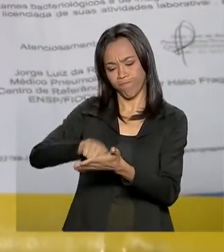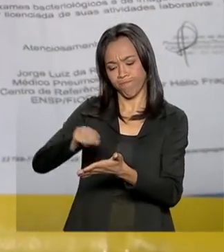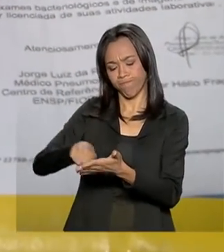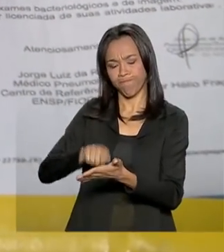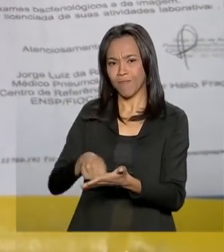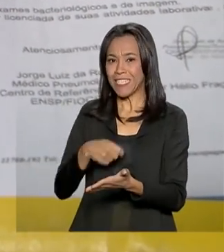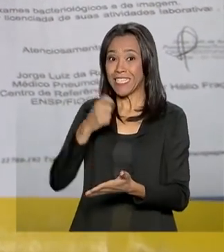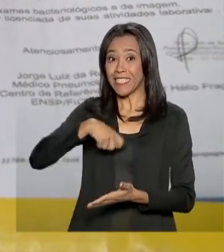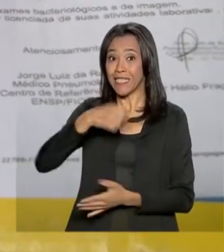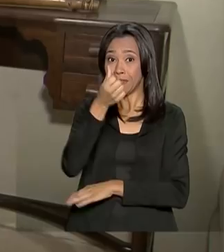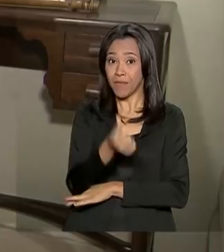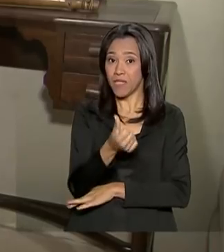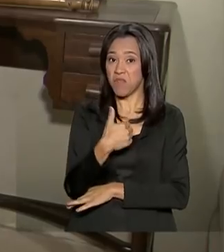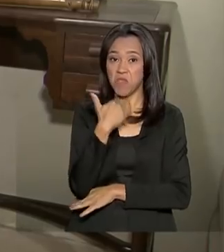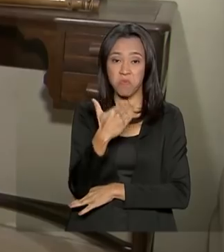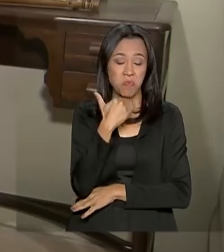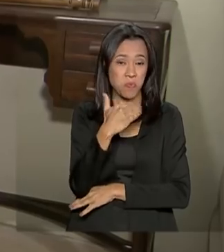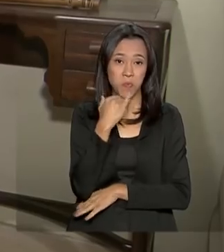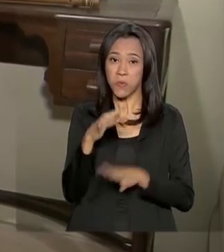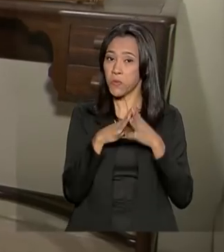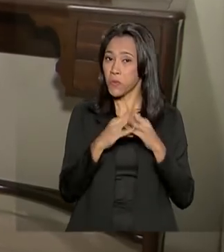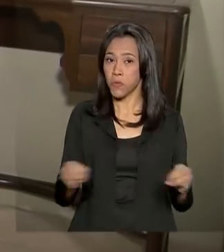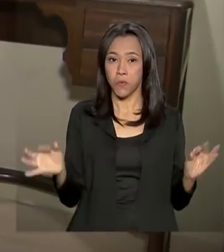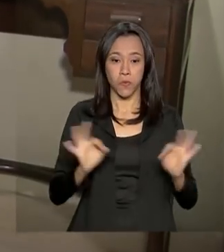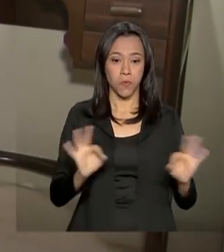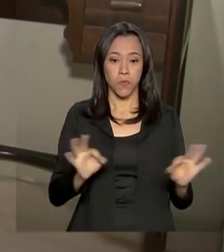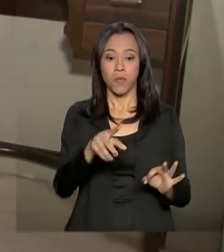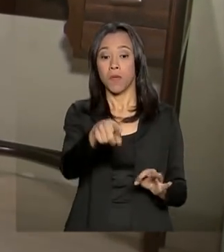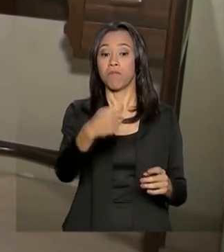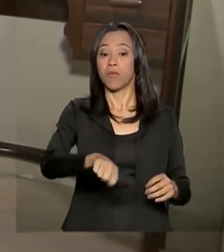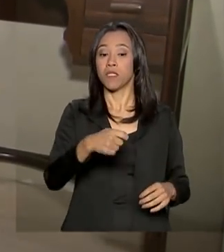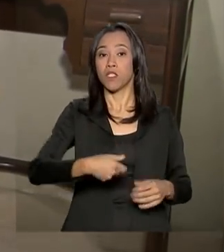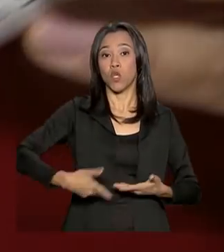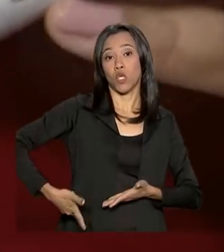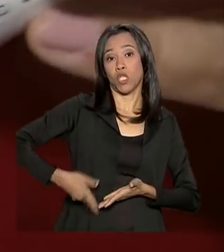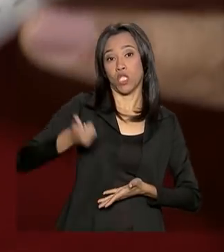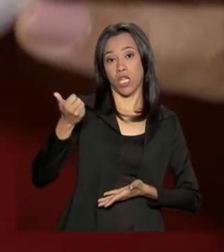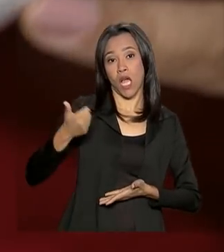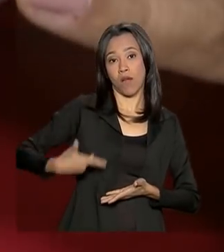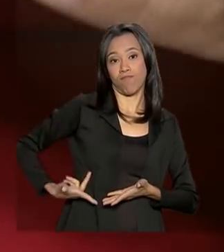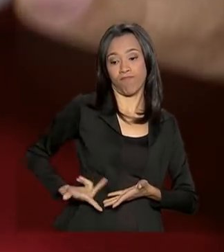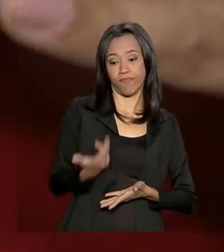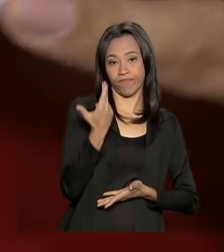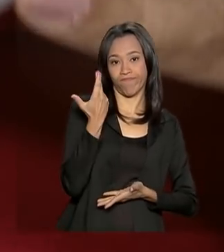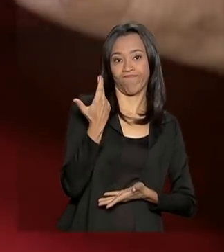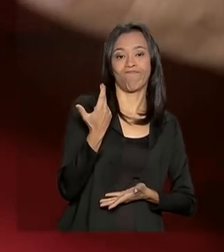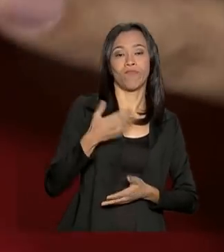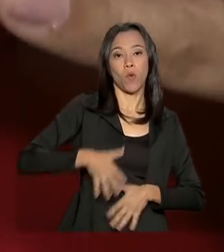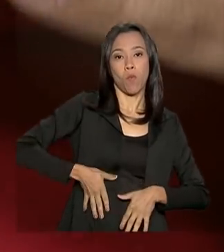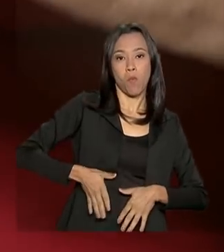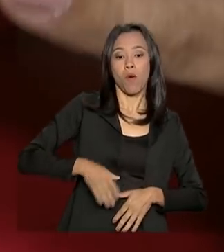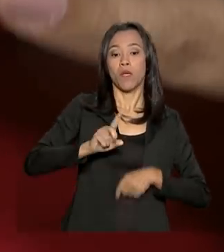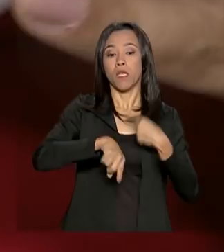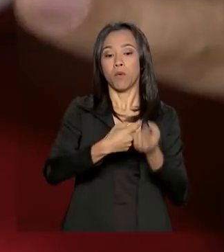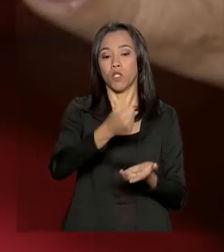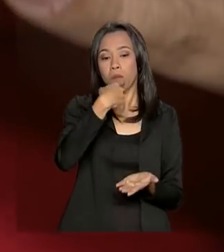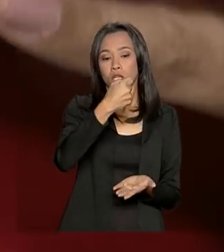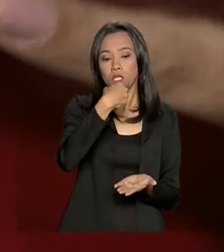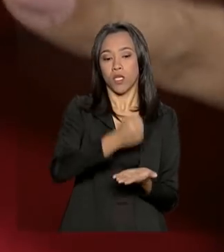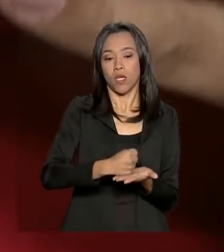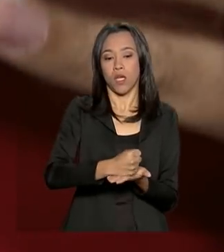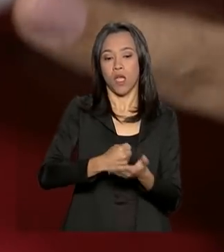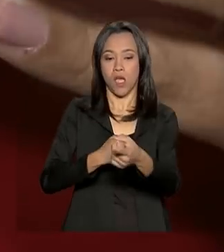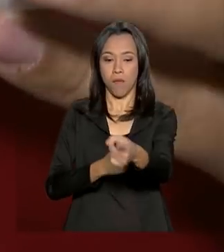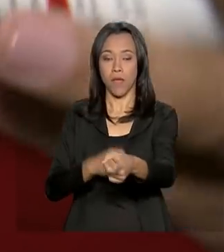houve melhora alguma. Foi preciso remover partes do pulmão e tomar um coquetel de antibióticos por cinco